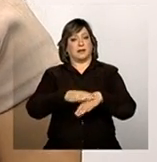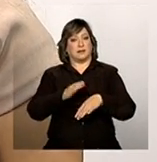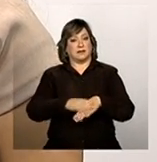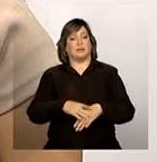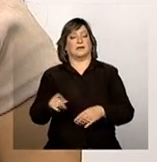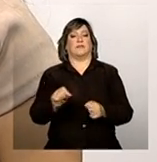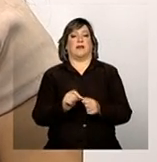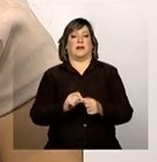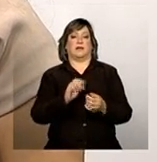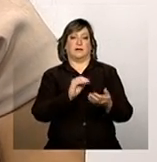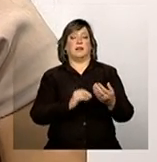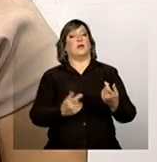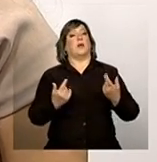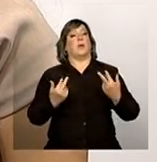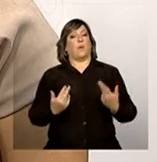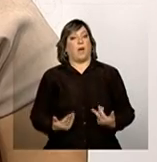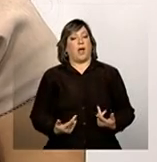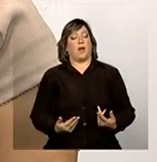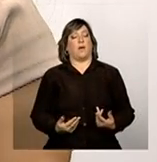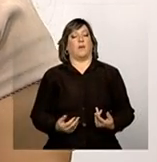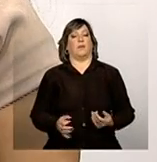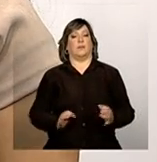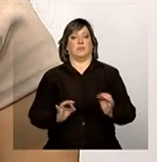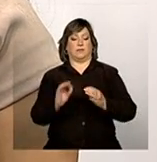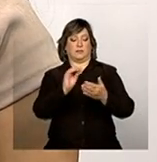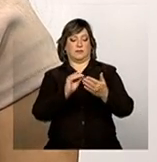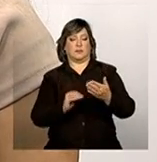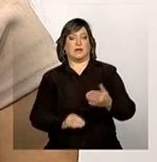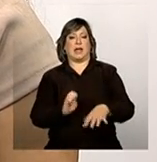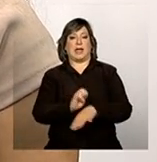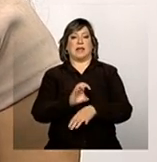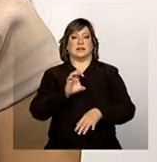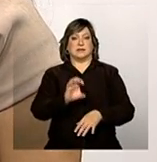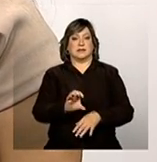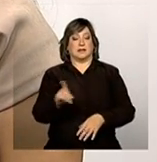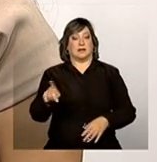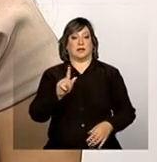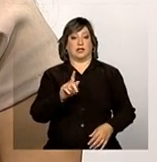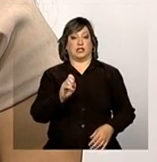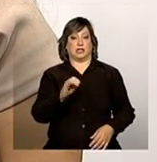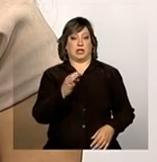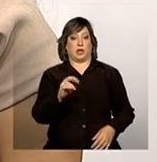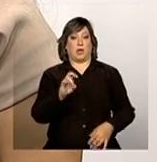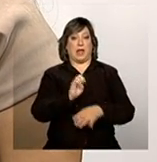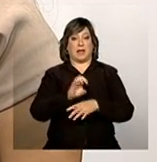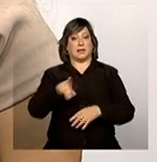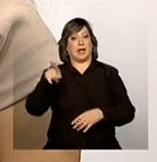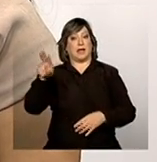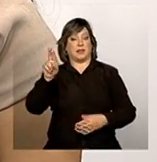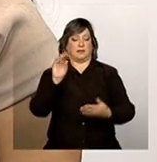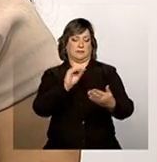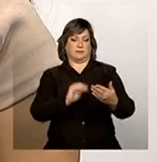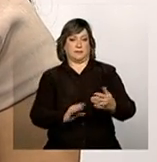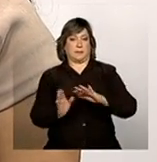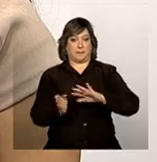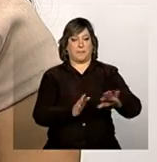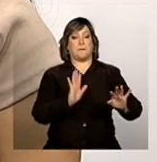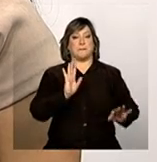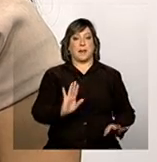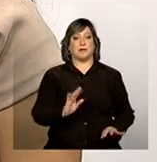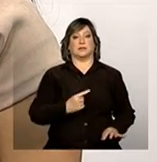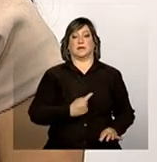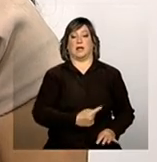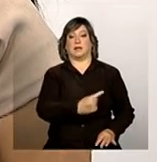acontece com o questionário de gestão estadual. Ele é respondido pelo gestor estadual. Agora, os questionários específicos das unidades,